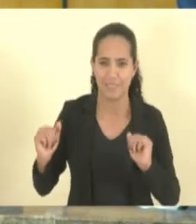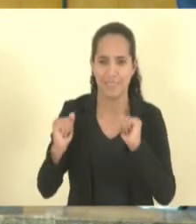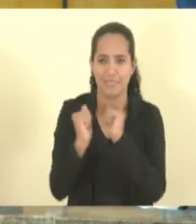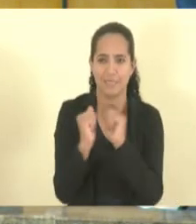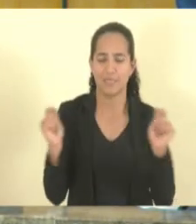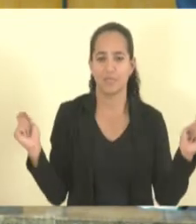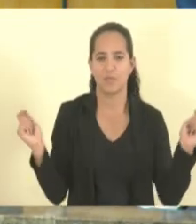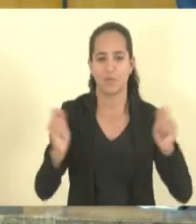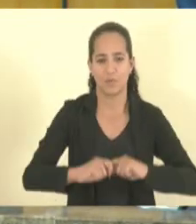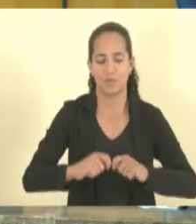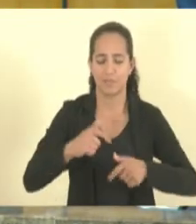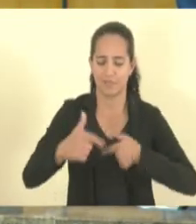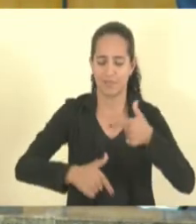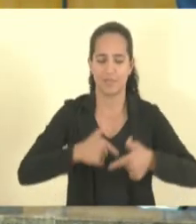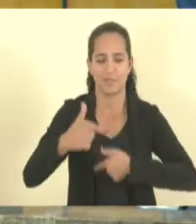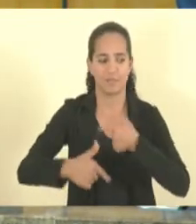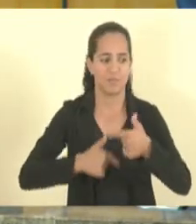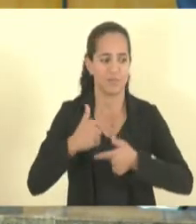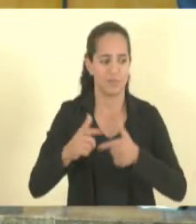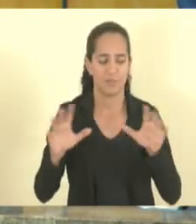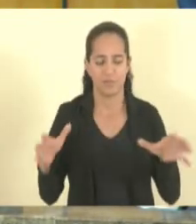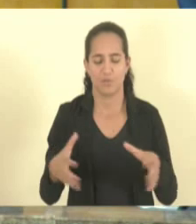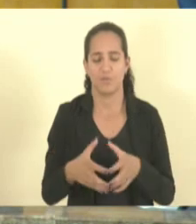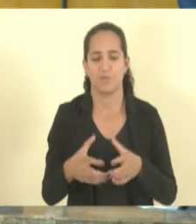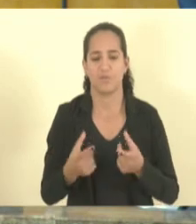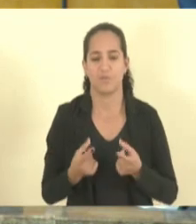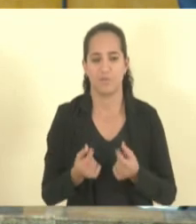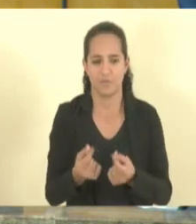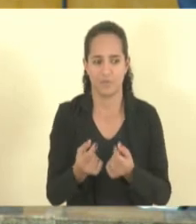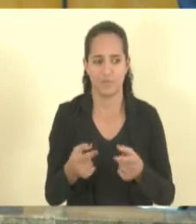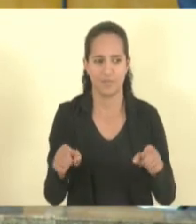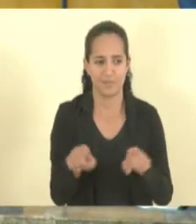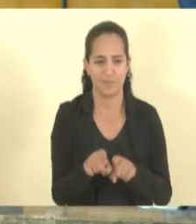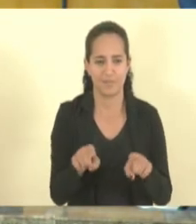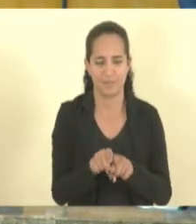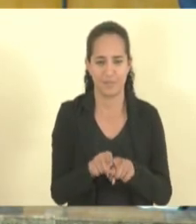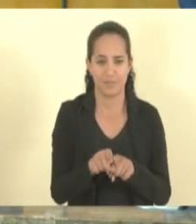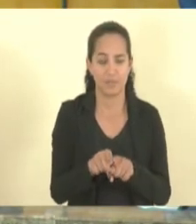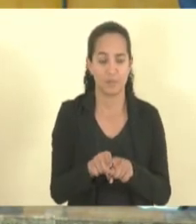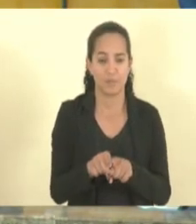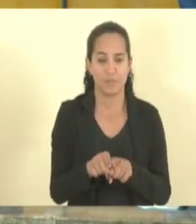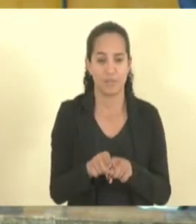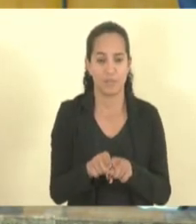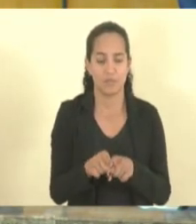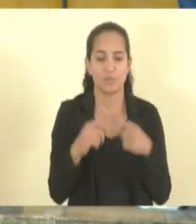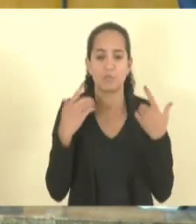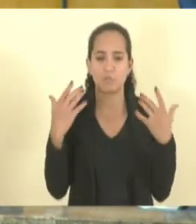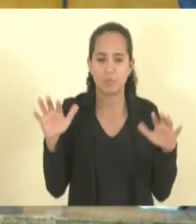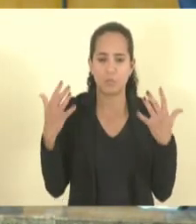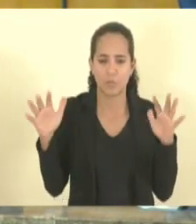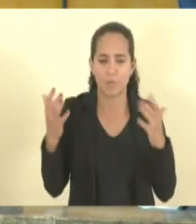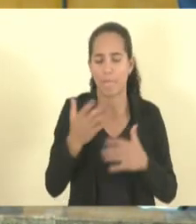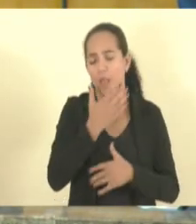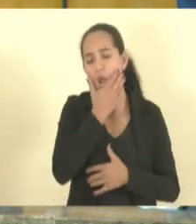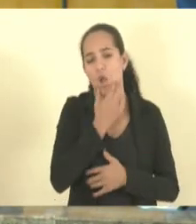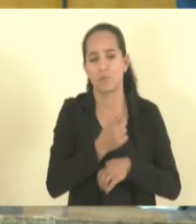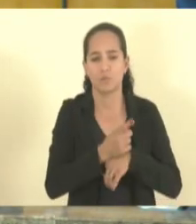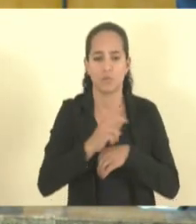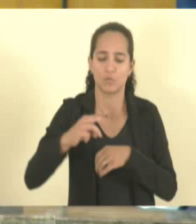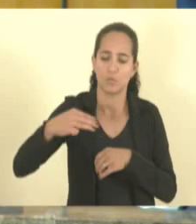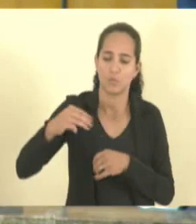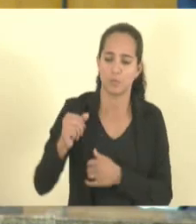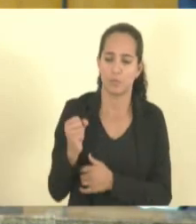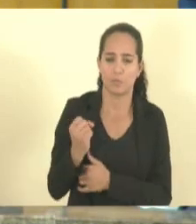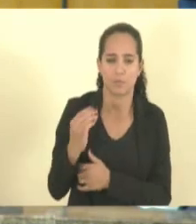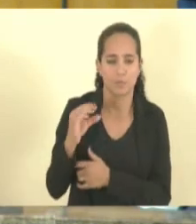competente trabalhadora como você foi aqui na comissão de finanças e eu já parabenizo e agradeço ao doutor Marcos que está assumindo